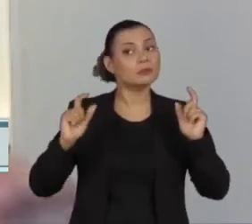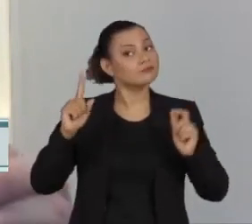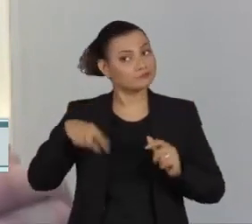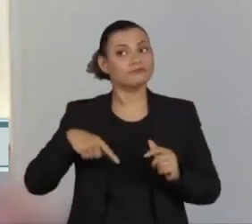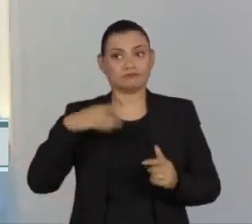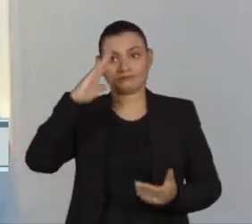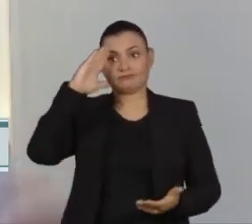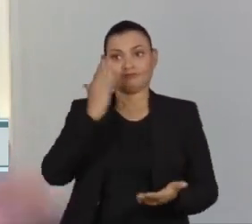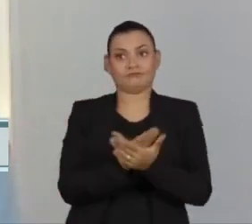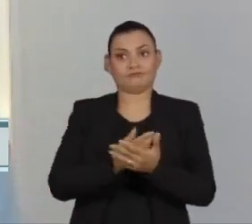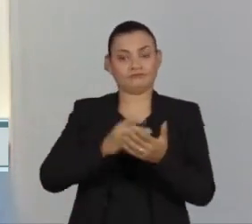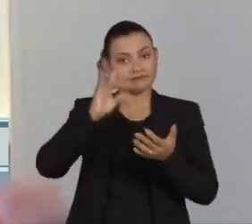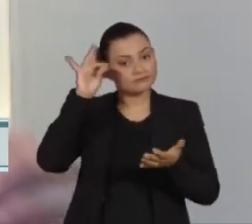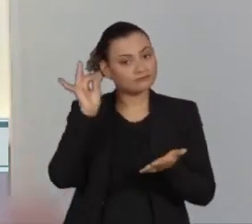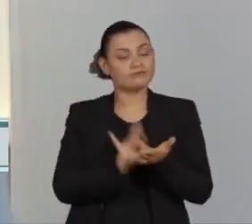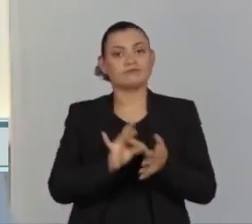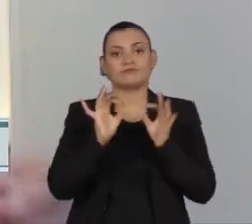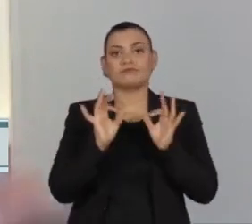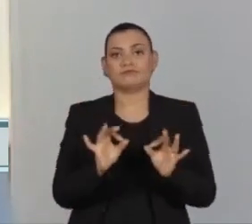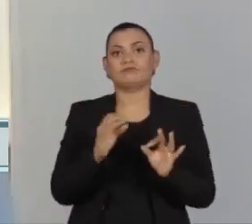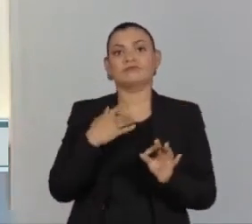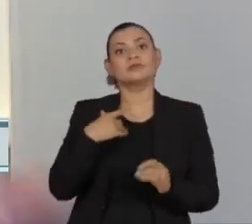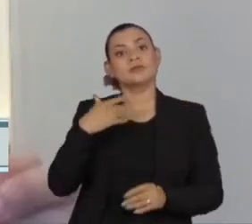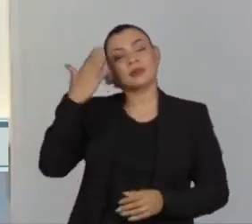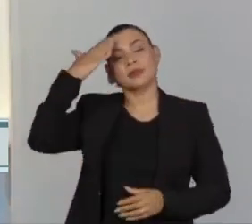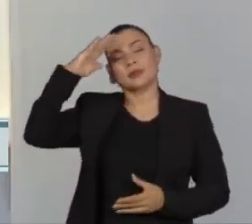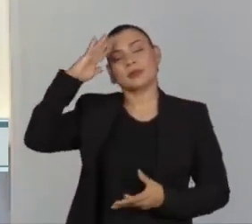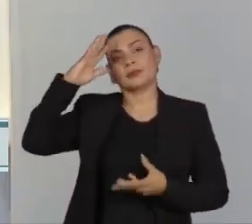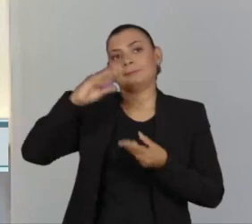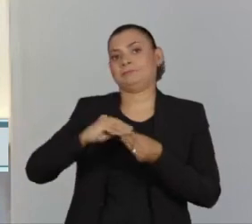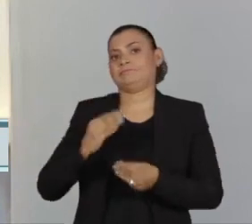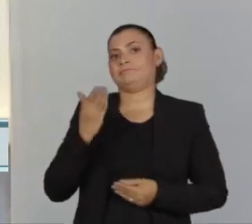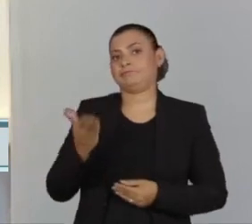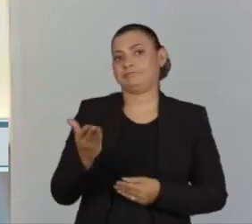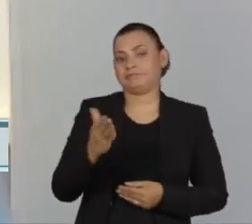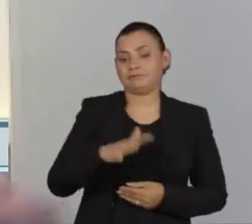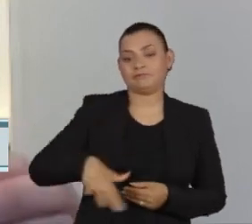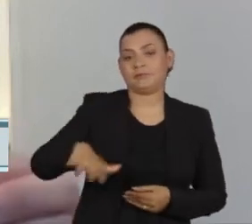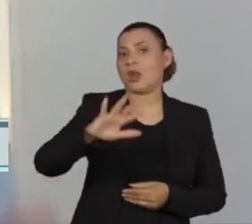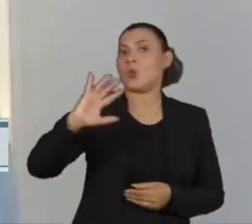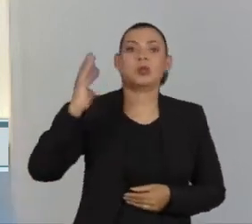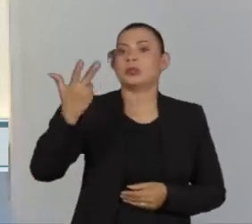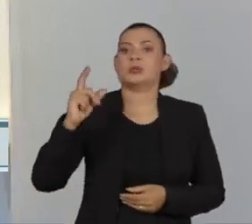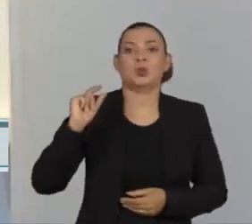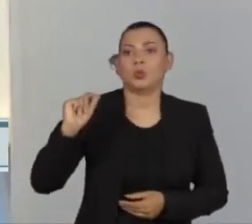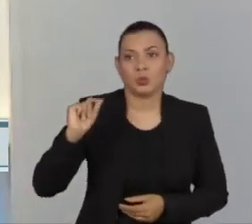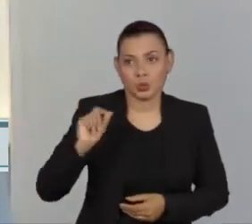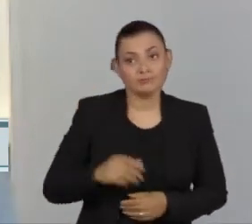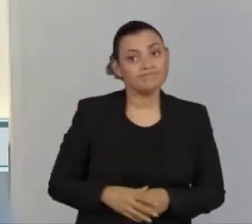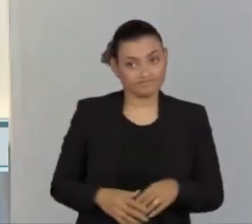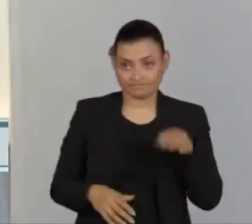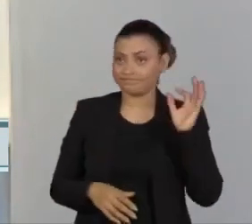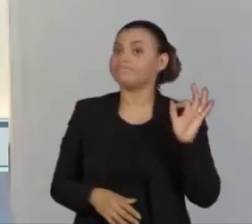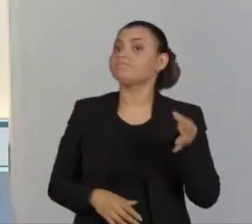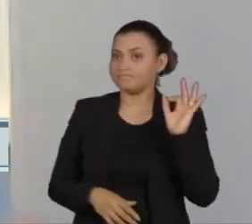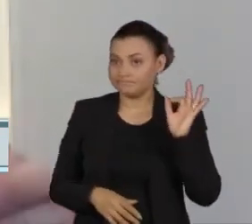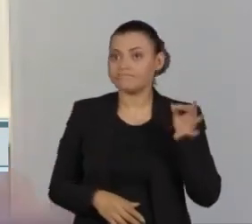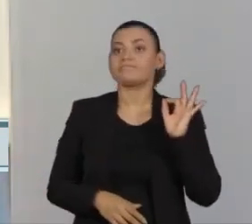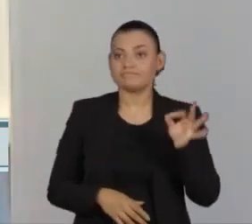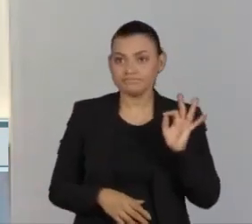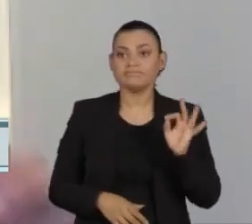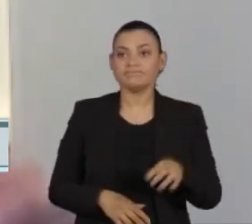claro e muito fácil de ser compreendido pelo eleitorado. Isso, de fato, realmente